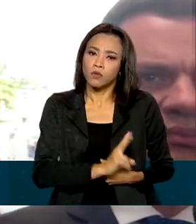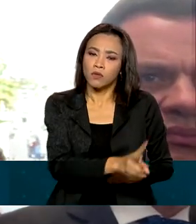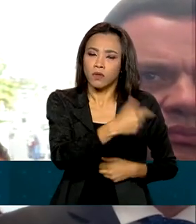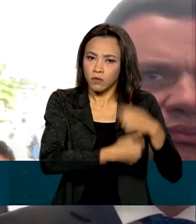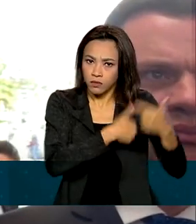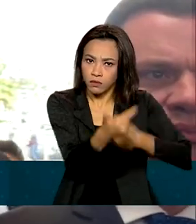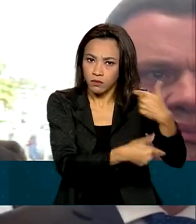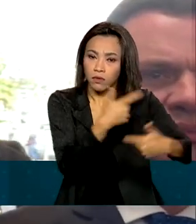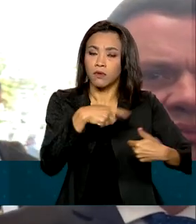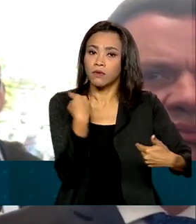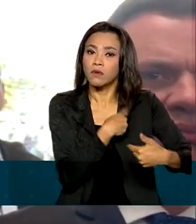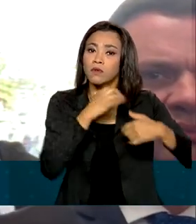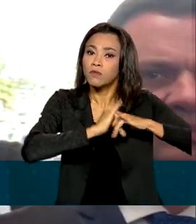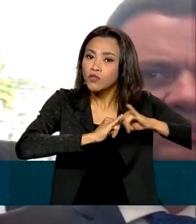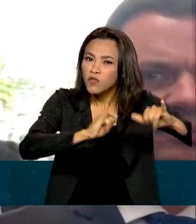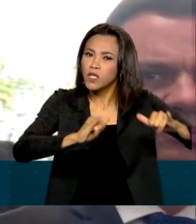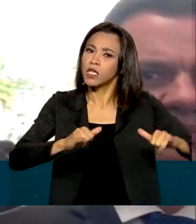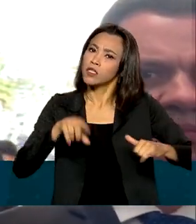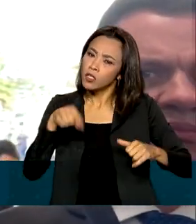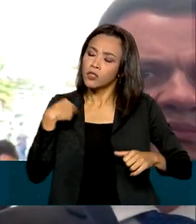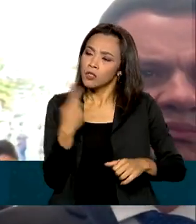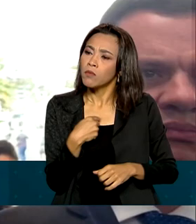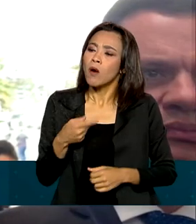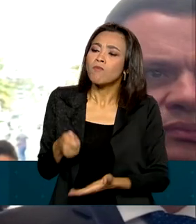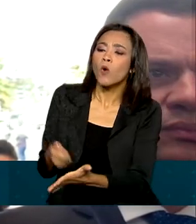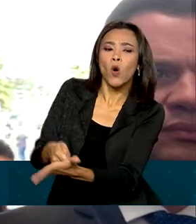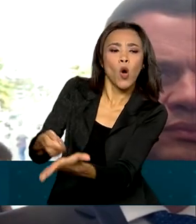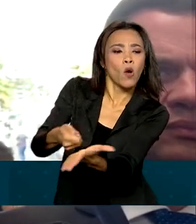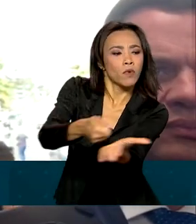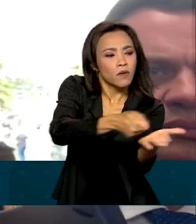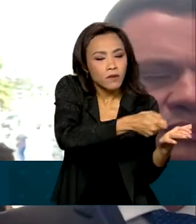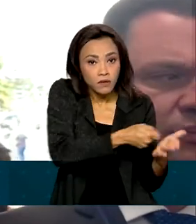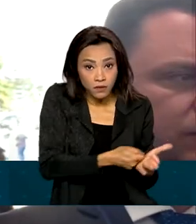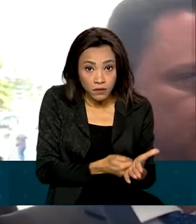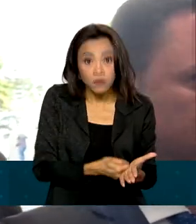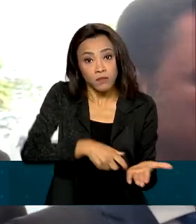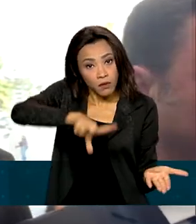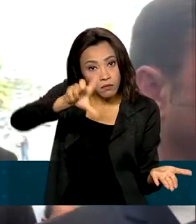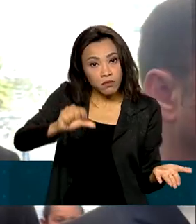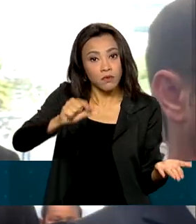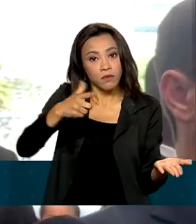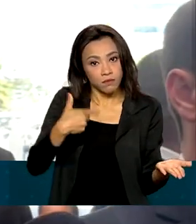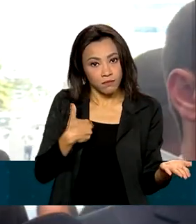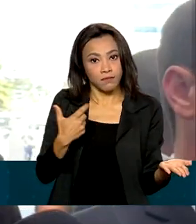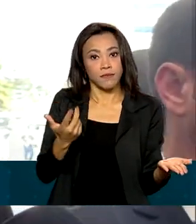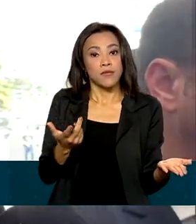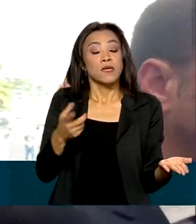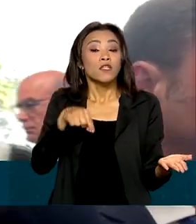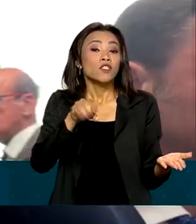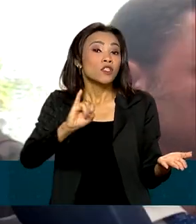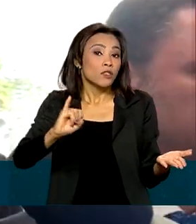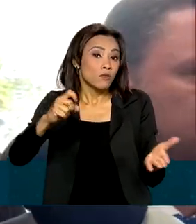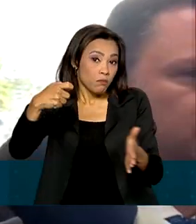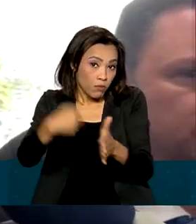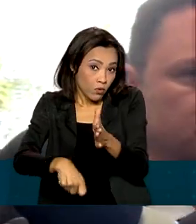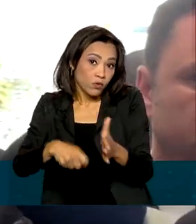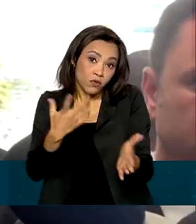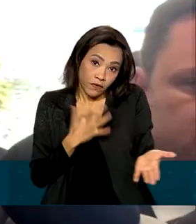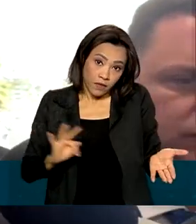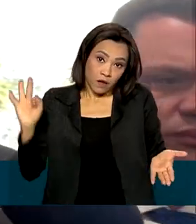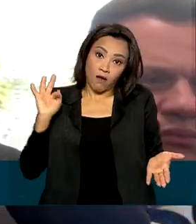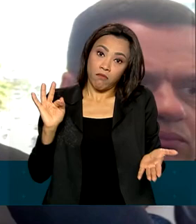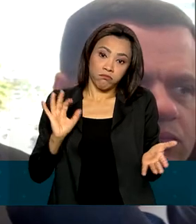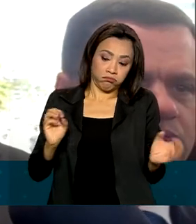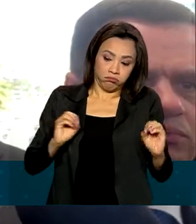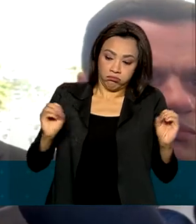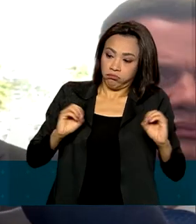divulgando, fazendo pressão, de modo que o que está sendo deixado de arrecadar, de imposto estadual federal não fique